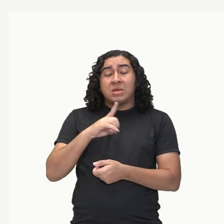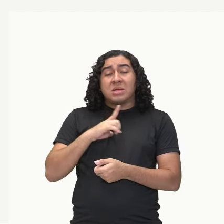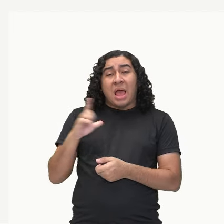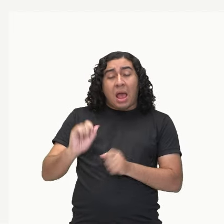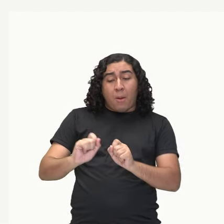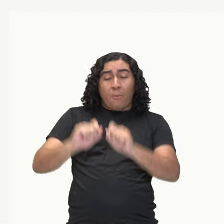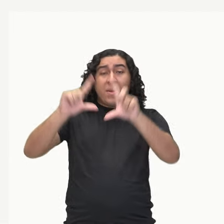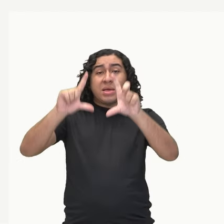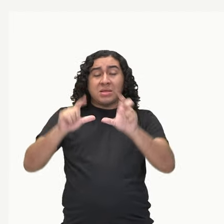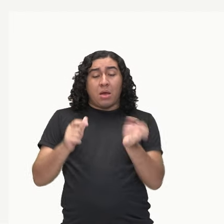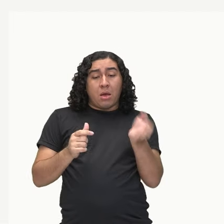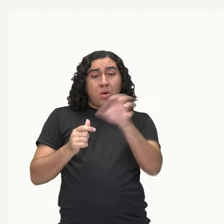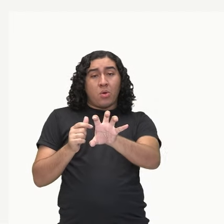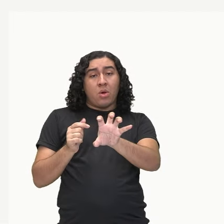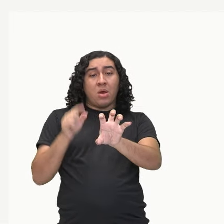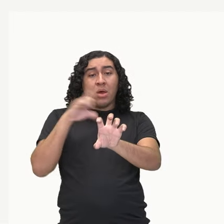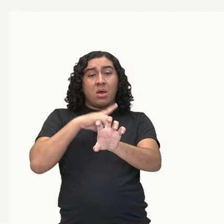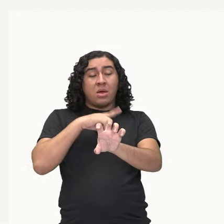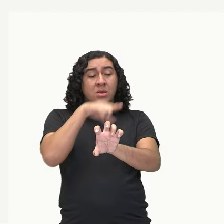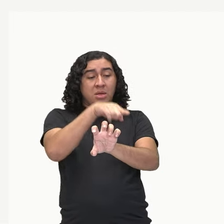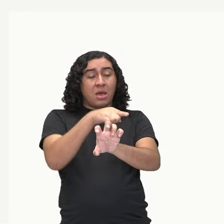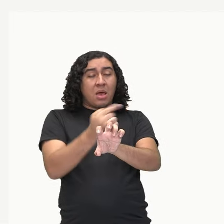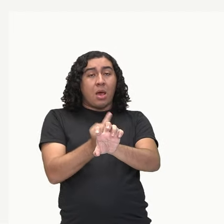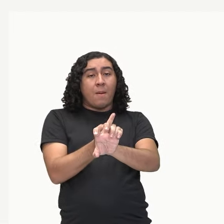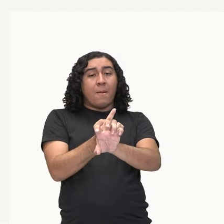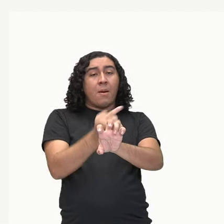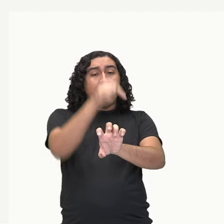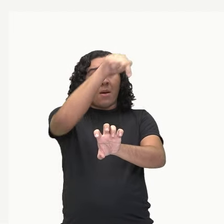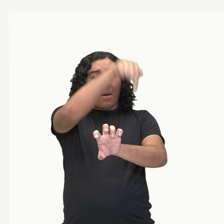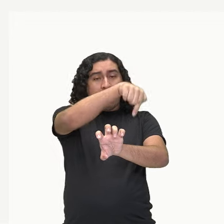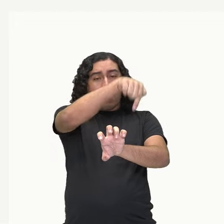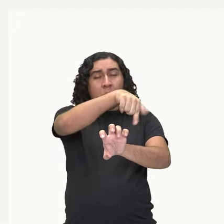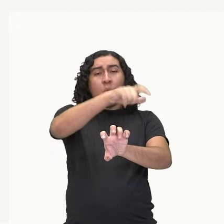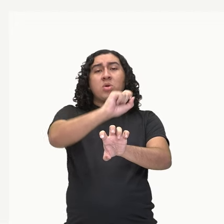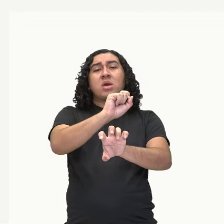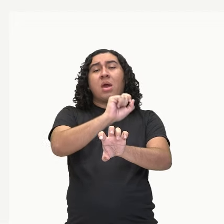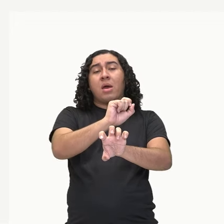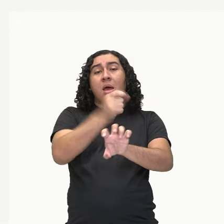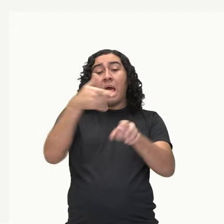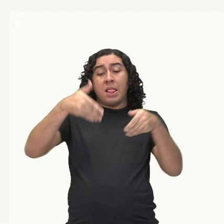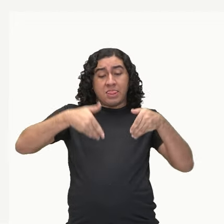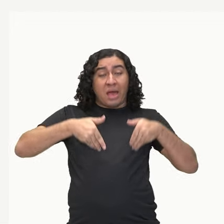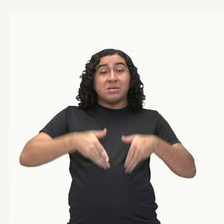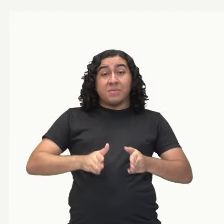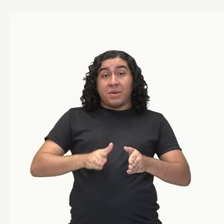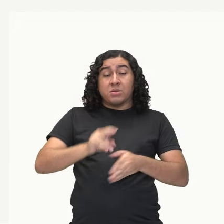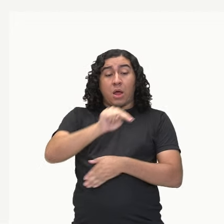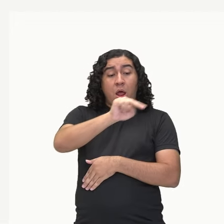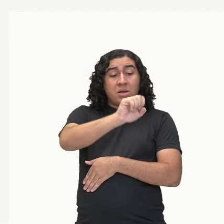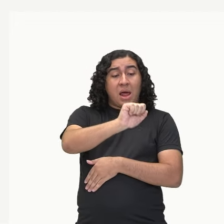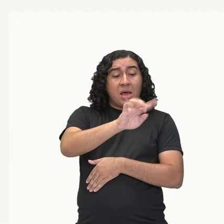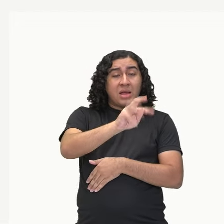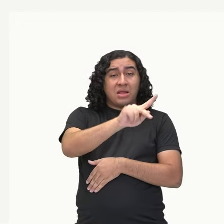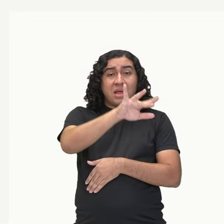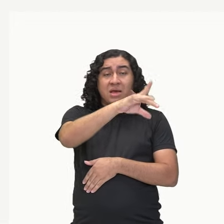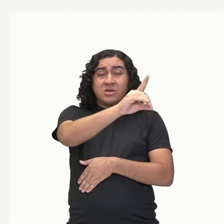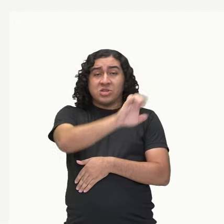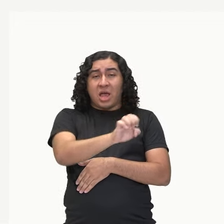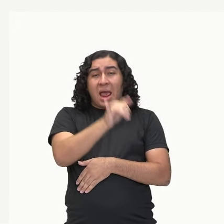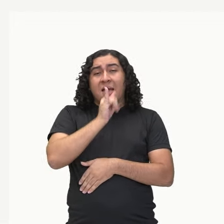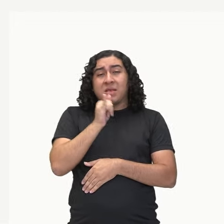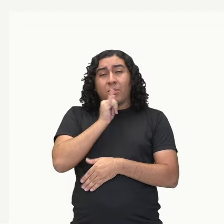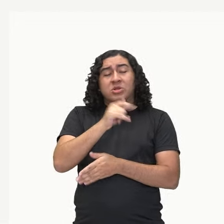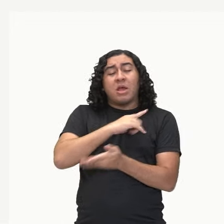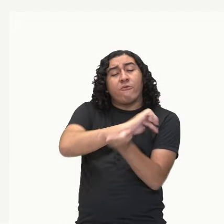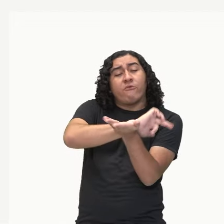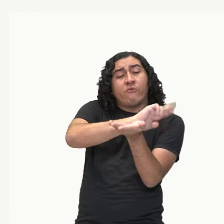população? A natalidade. O que é a natalidade? É o nascimento. Está nascendo ali várias